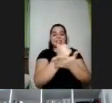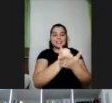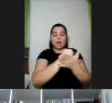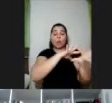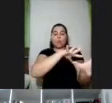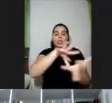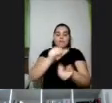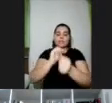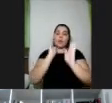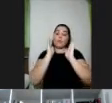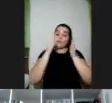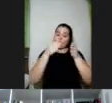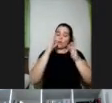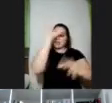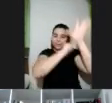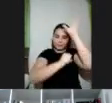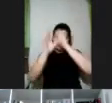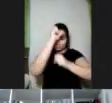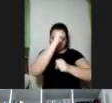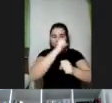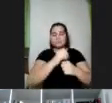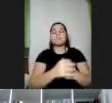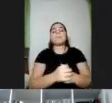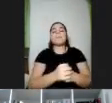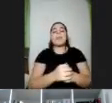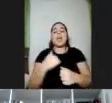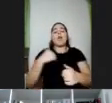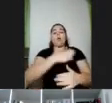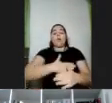começar, não sei se vocês conhecem, a Shimamanda Adichie,